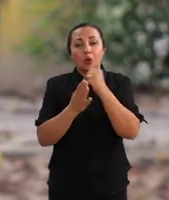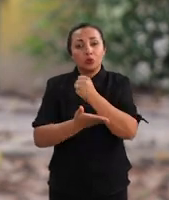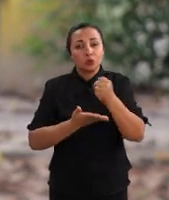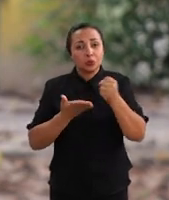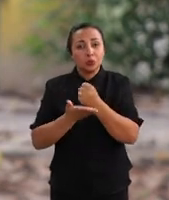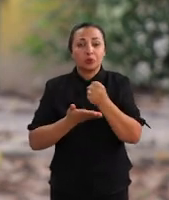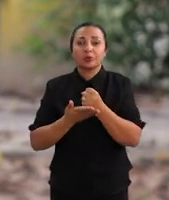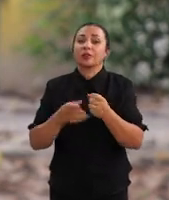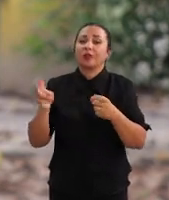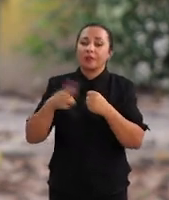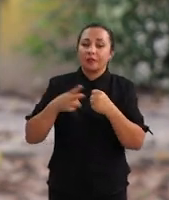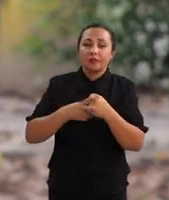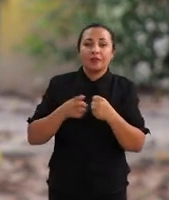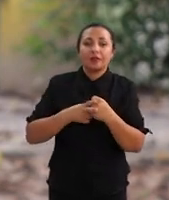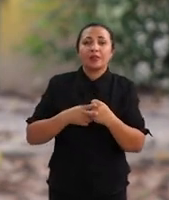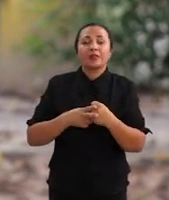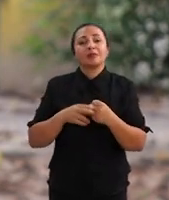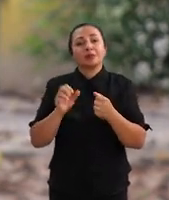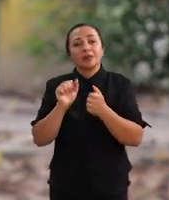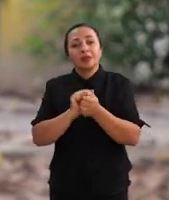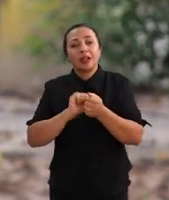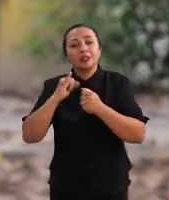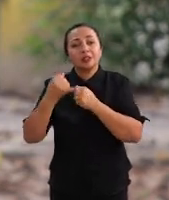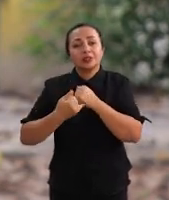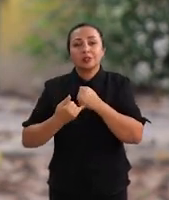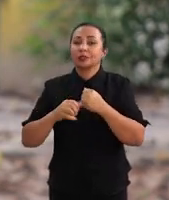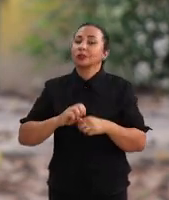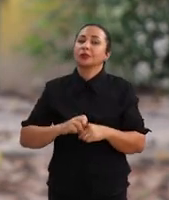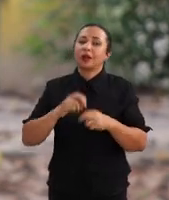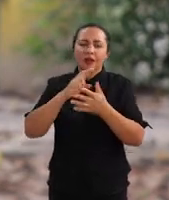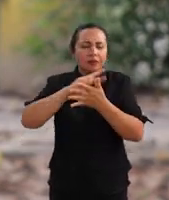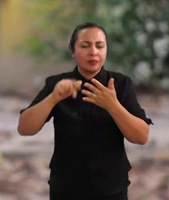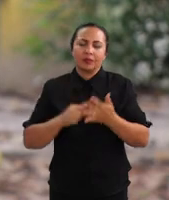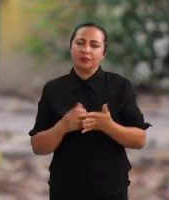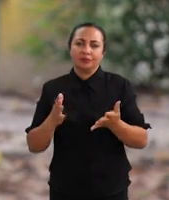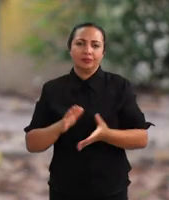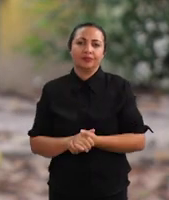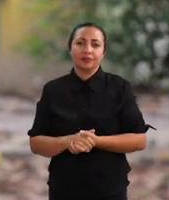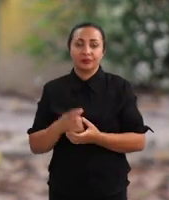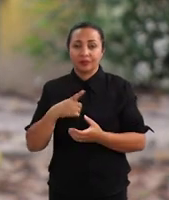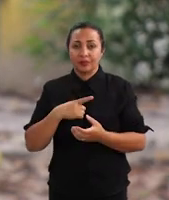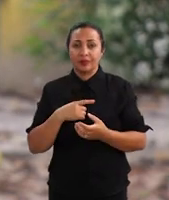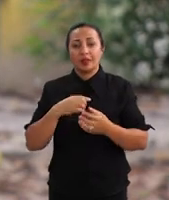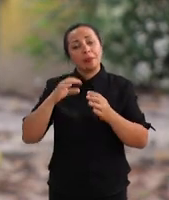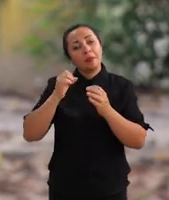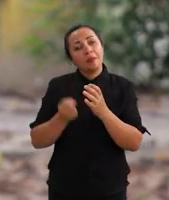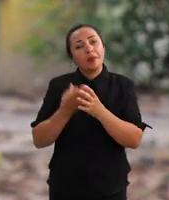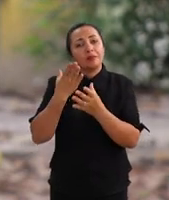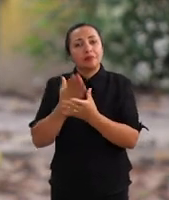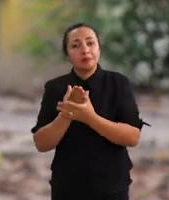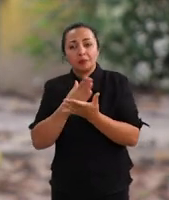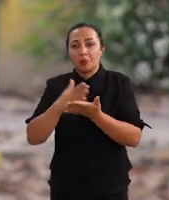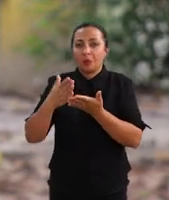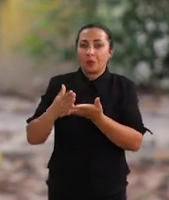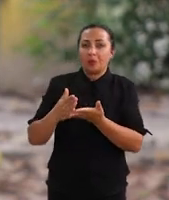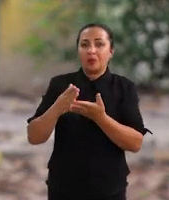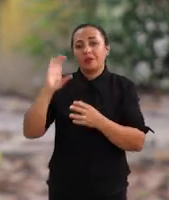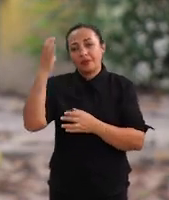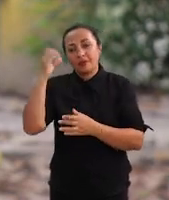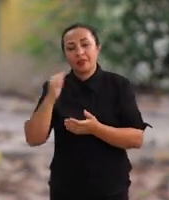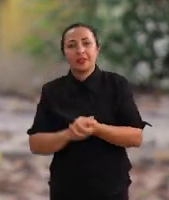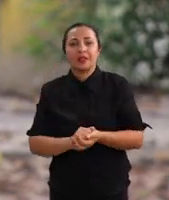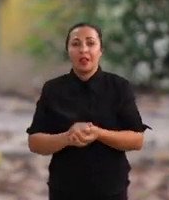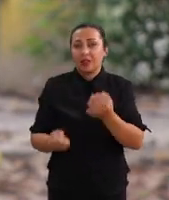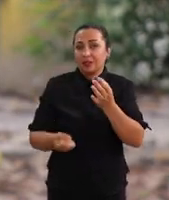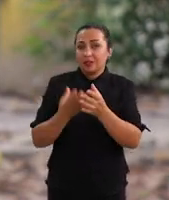adjetivo, verbo, etc. E aí foi então o mote para criar um projeto de iniciação científica com esse